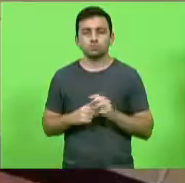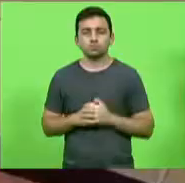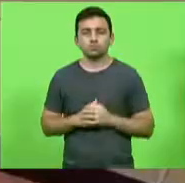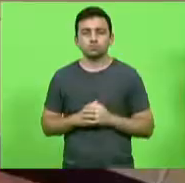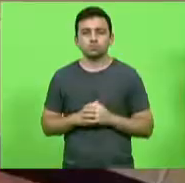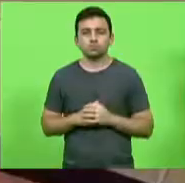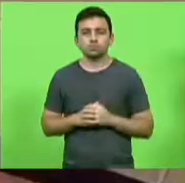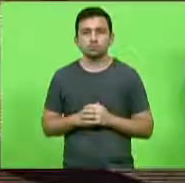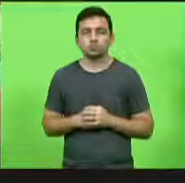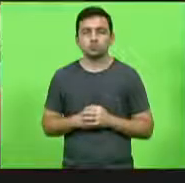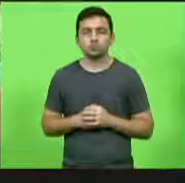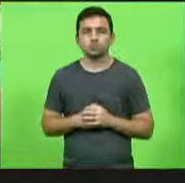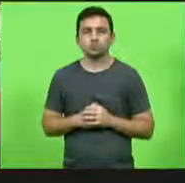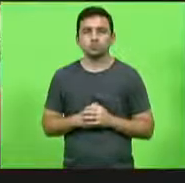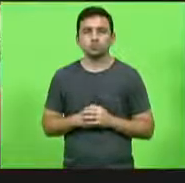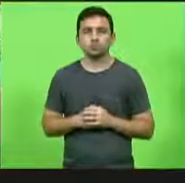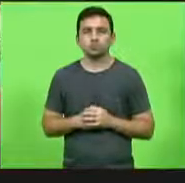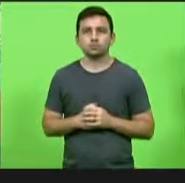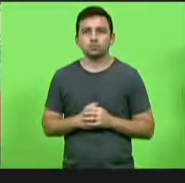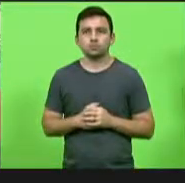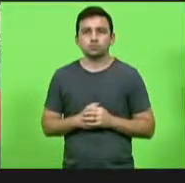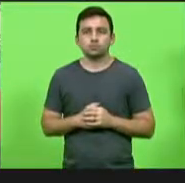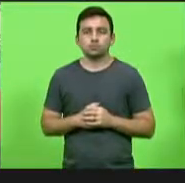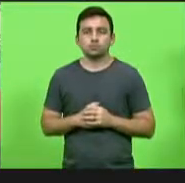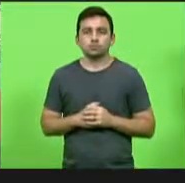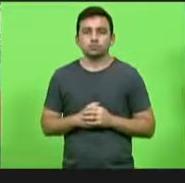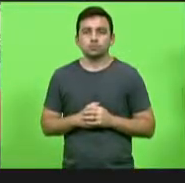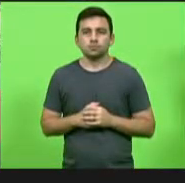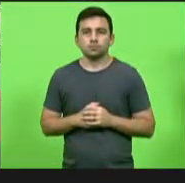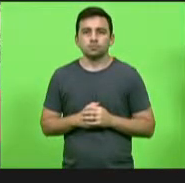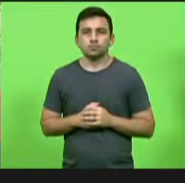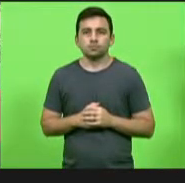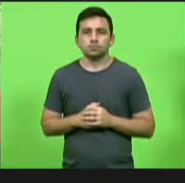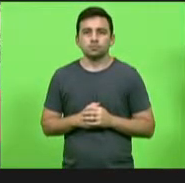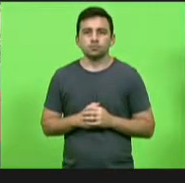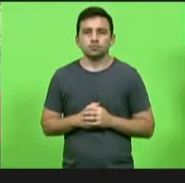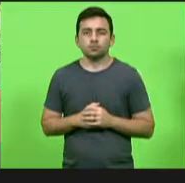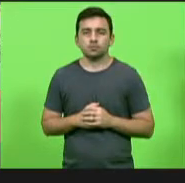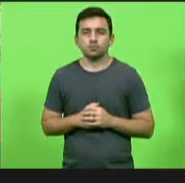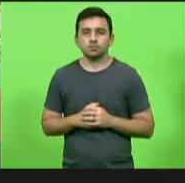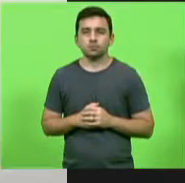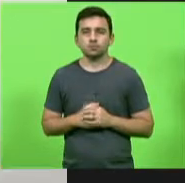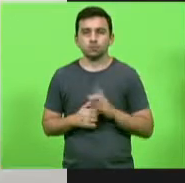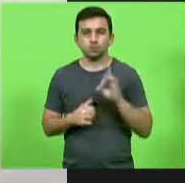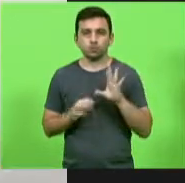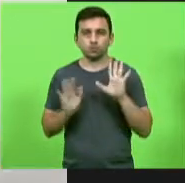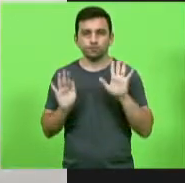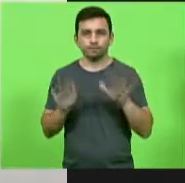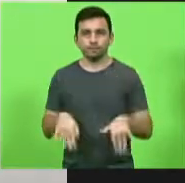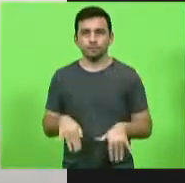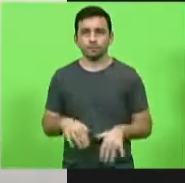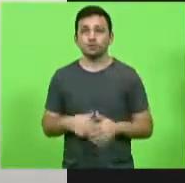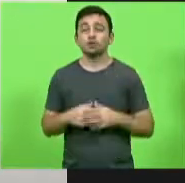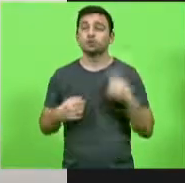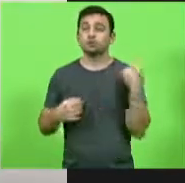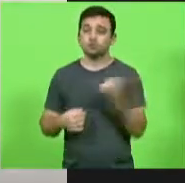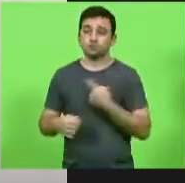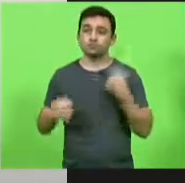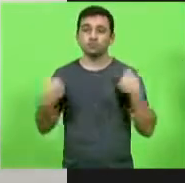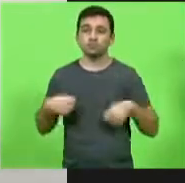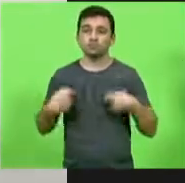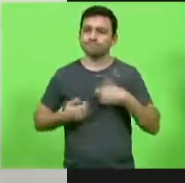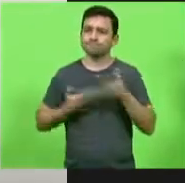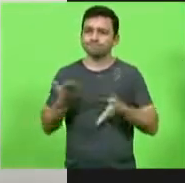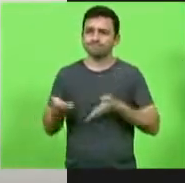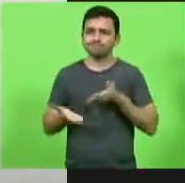minuto deputado para concluir obrigado senhor presidente apenas para concluir precisamos atender